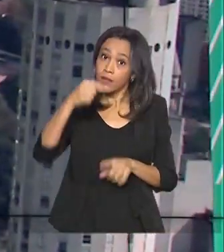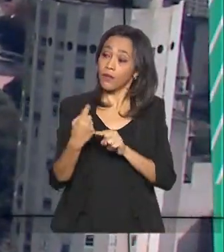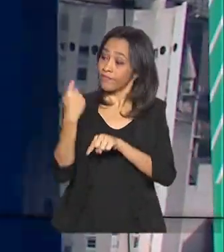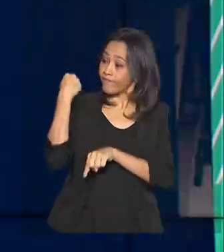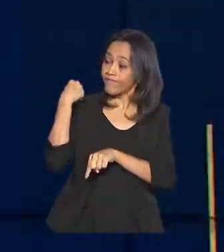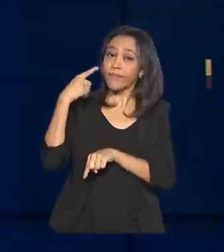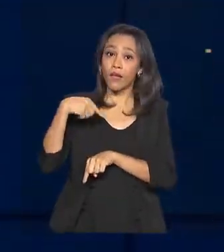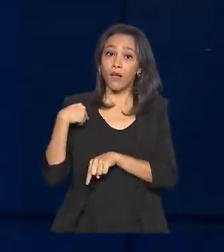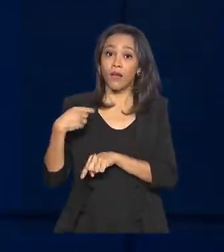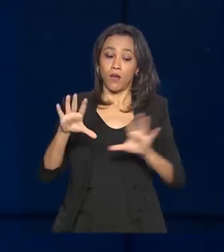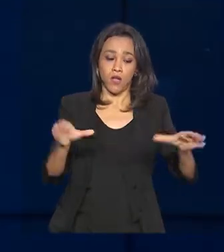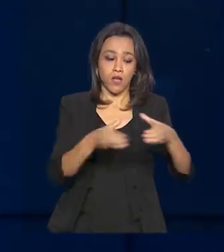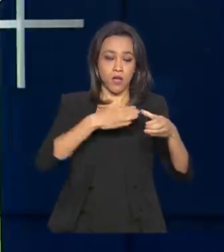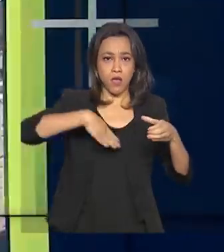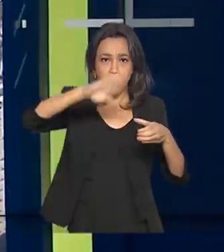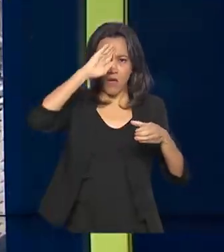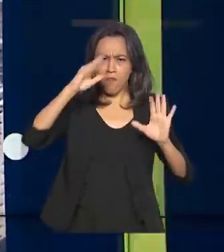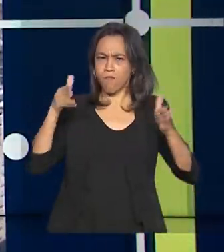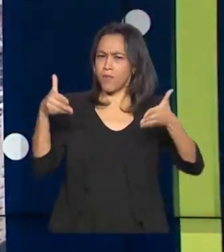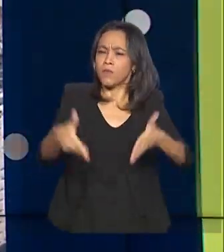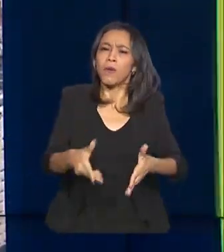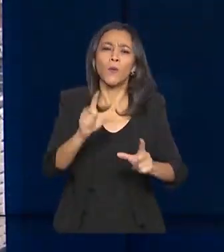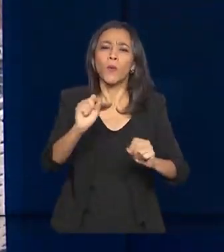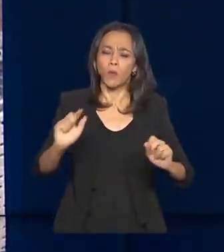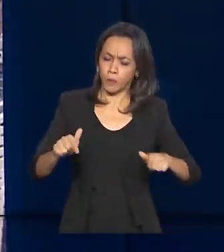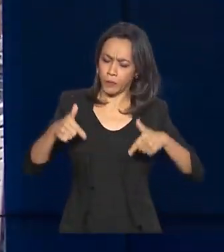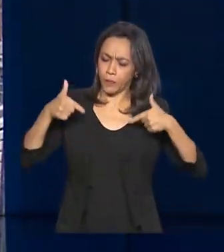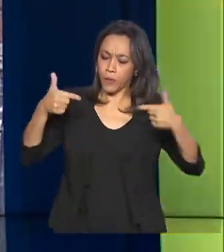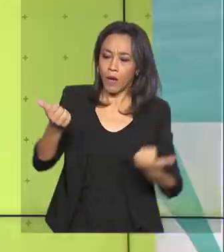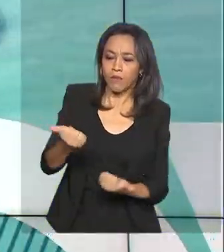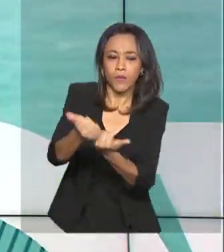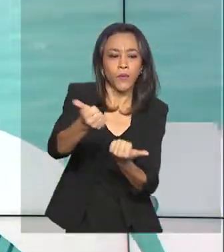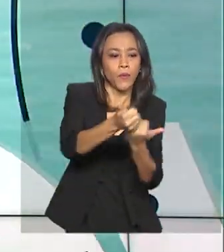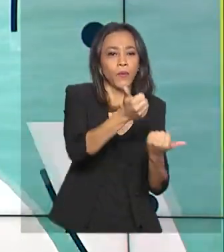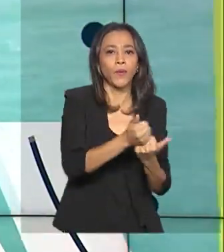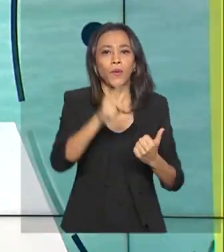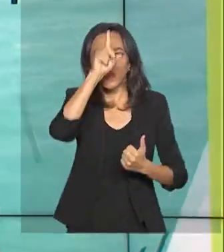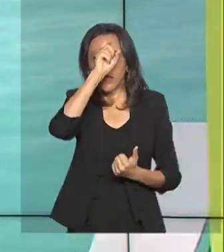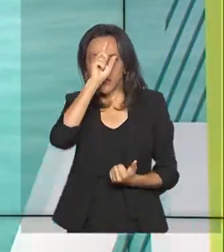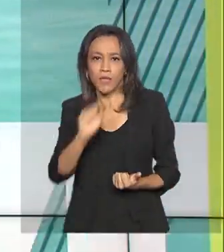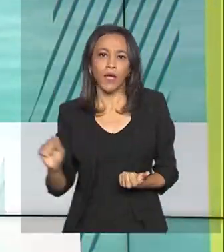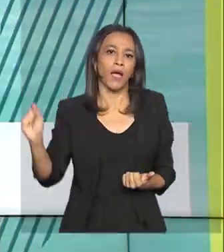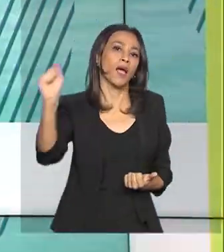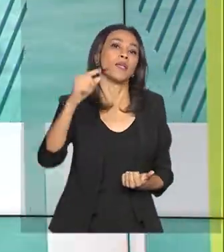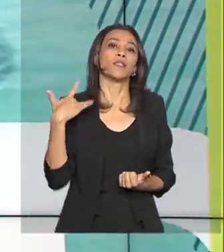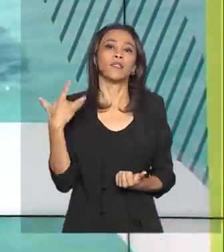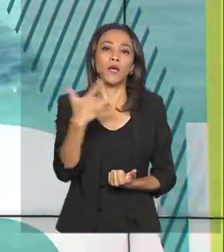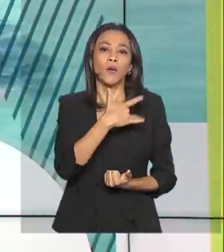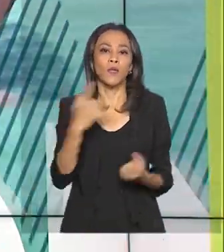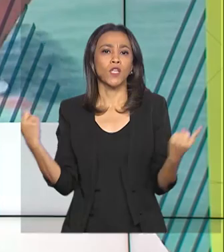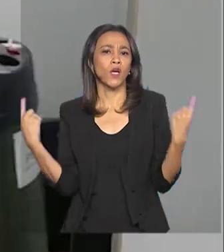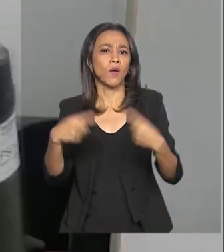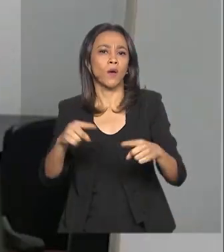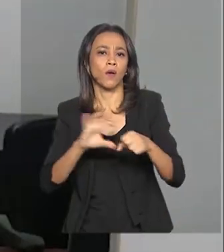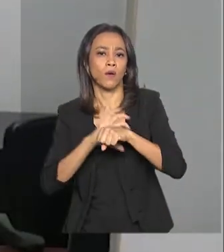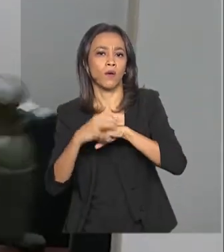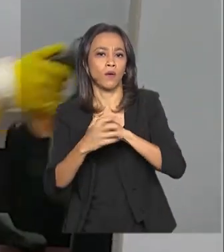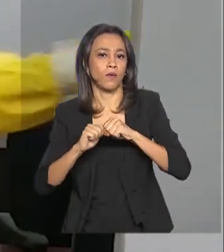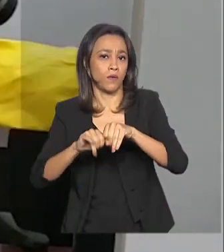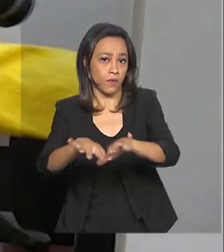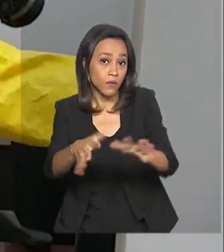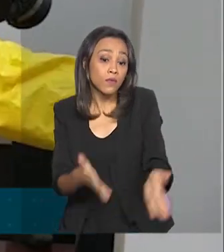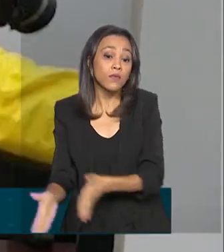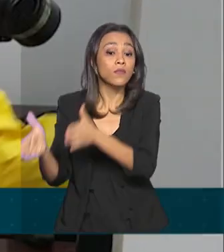participaram aqui em Brasília de uma ação de apoio às unidades de saúde no enfrentamento ao coronavírus. 16